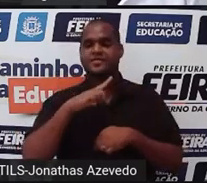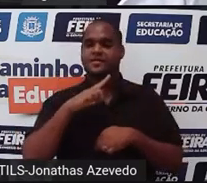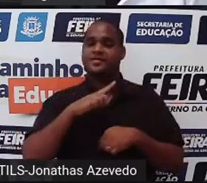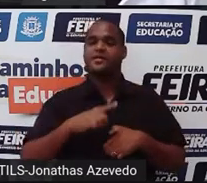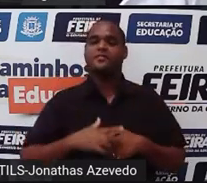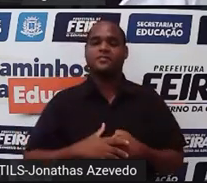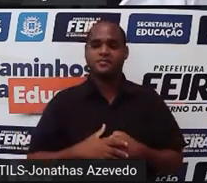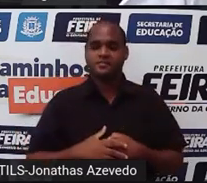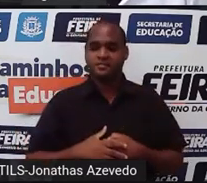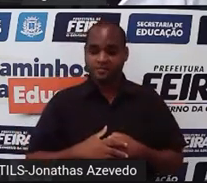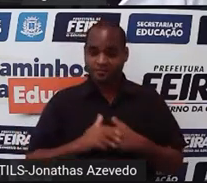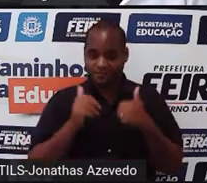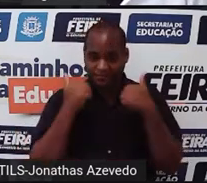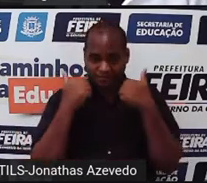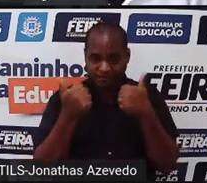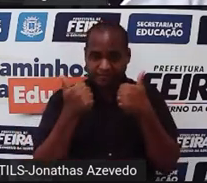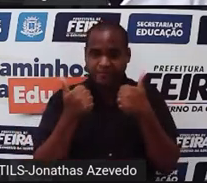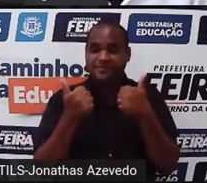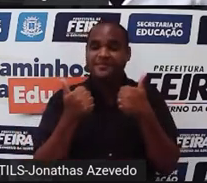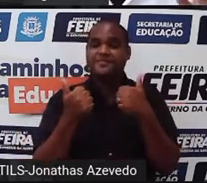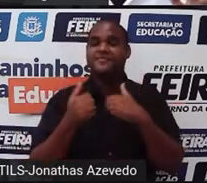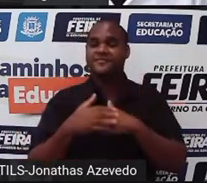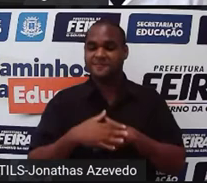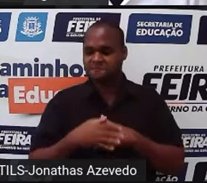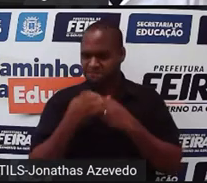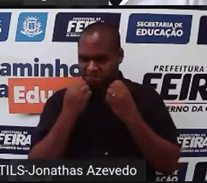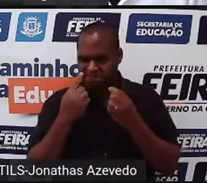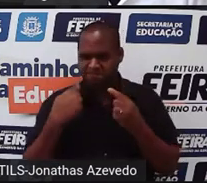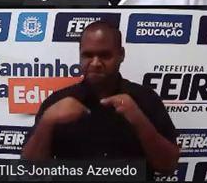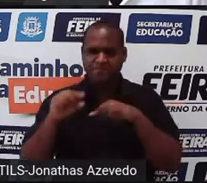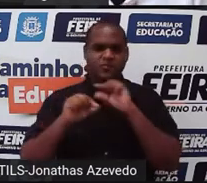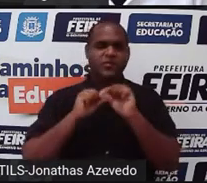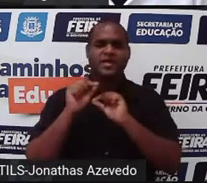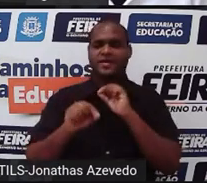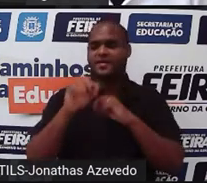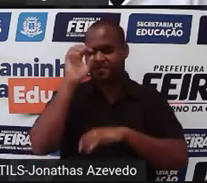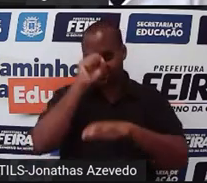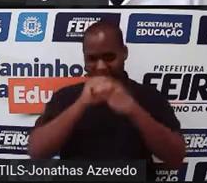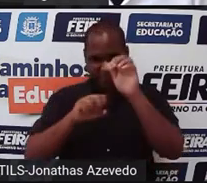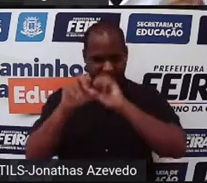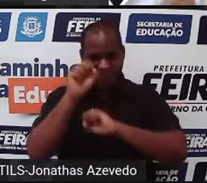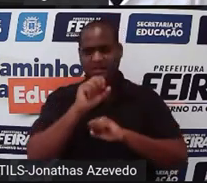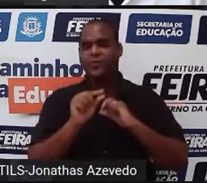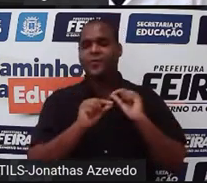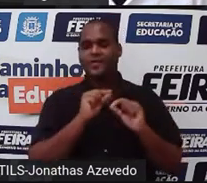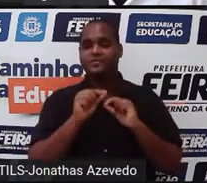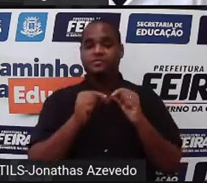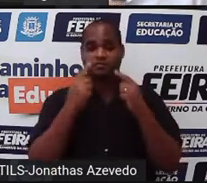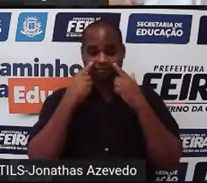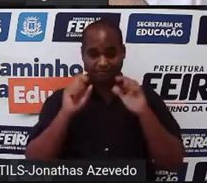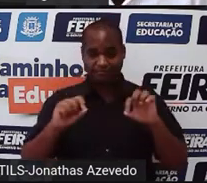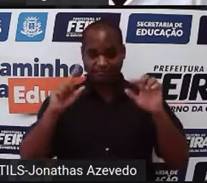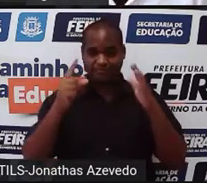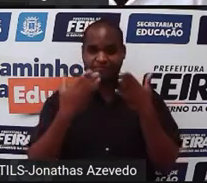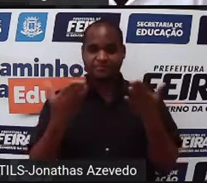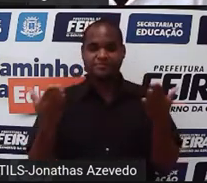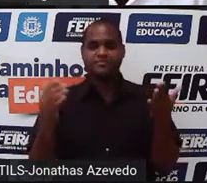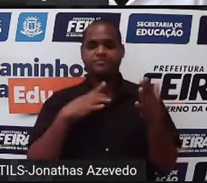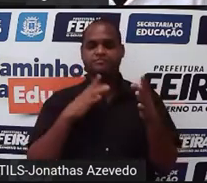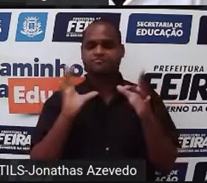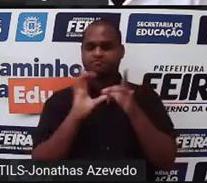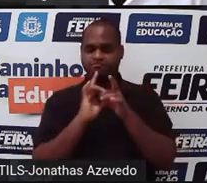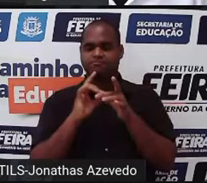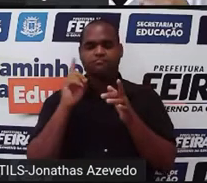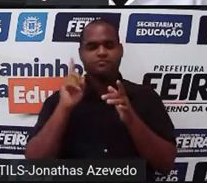cidade, beleza? Bom, então é isso aí, o que a gente tem para aprender nessa aula? Como está na tela, associar uma